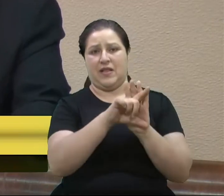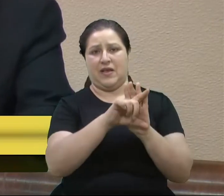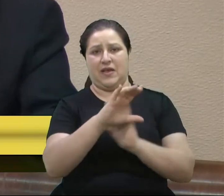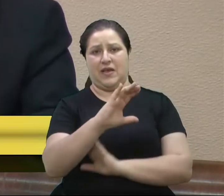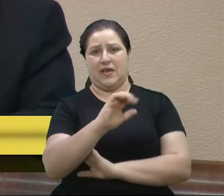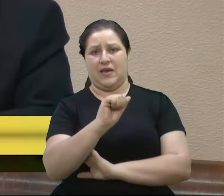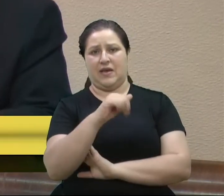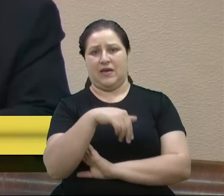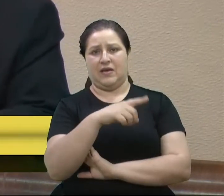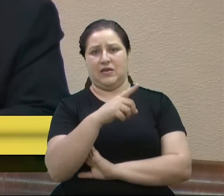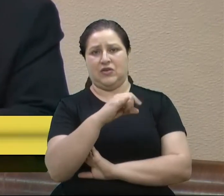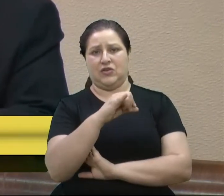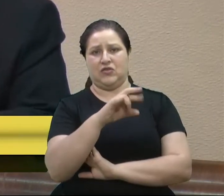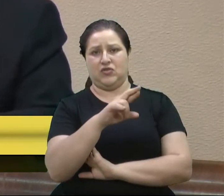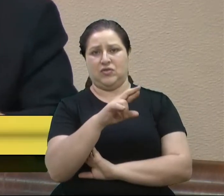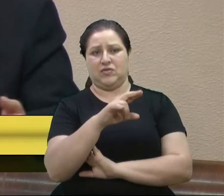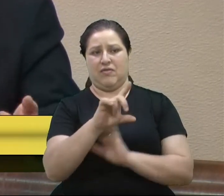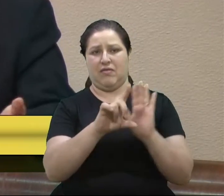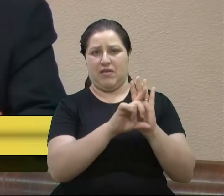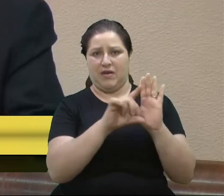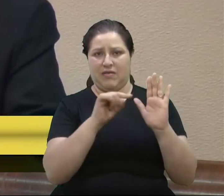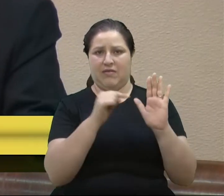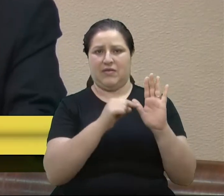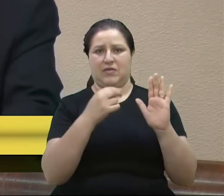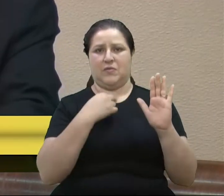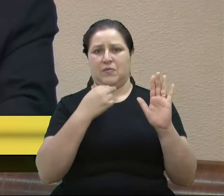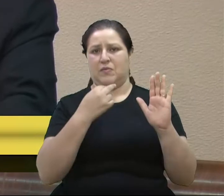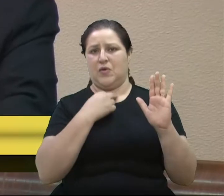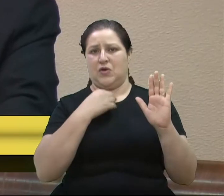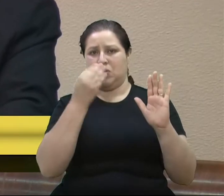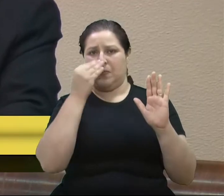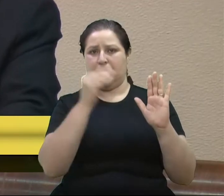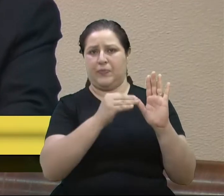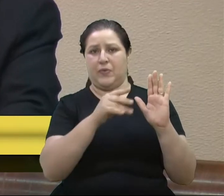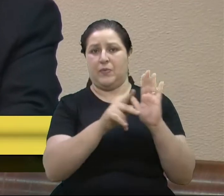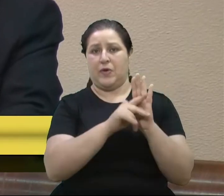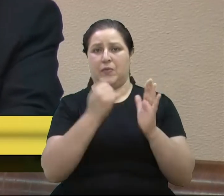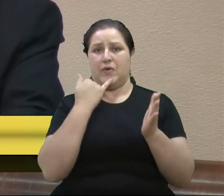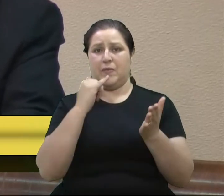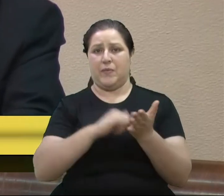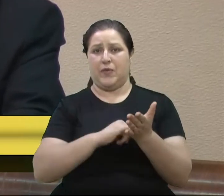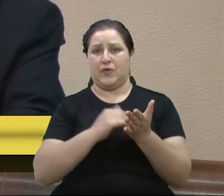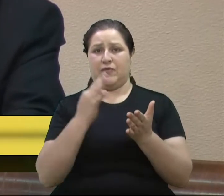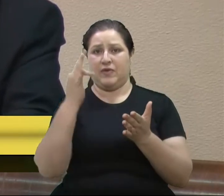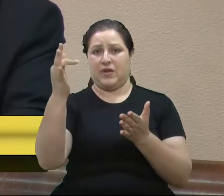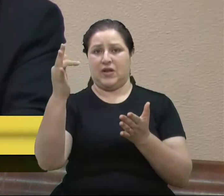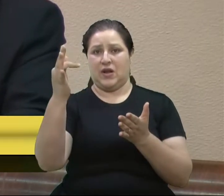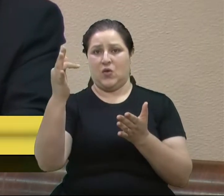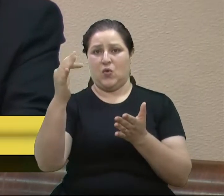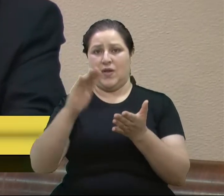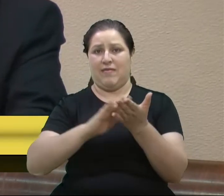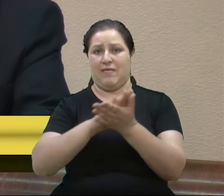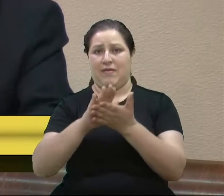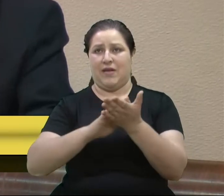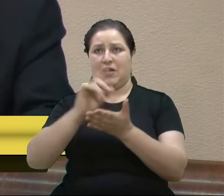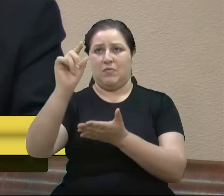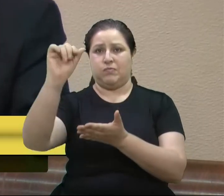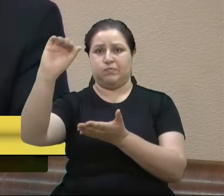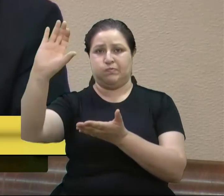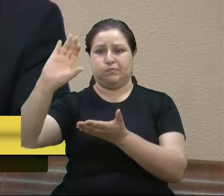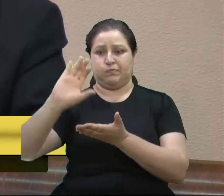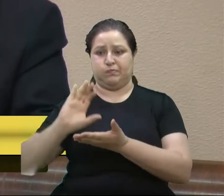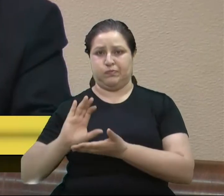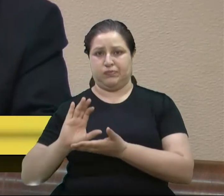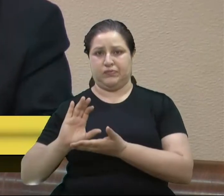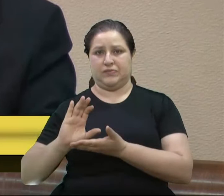ignorar a lei Candir dos impostos federais que não foram repassados ao Rio Grande do Sul e que gerariam a